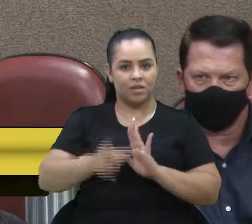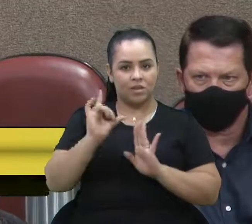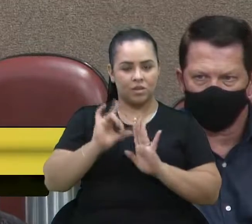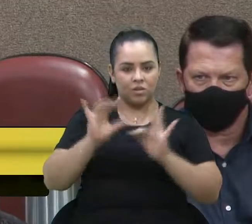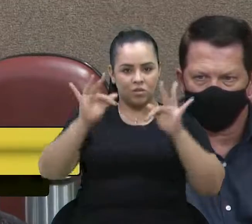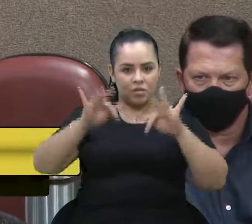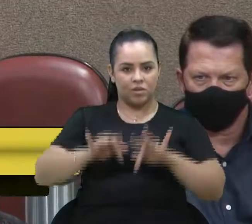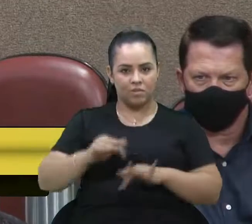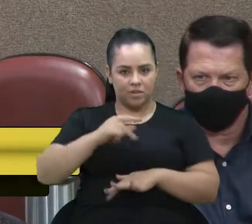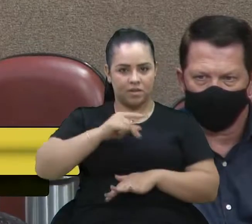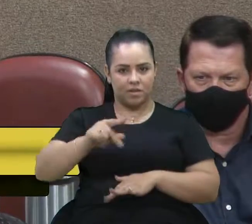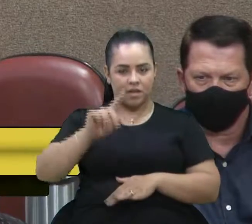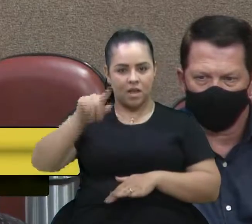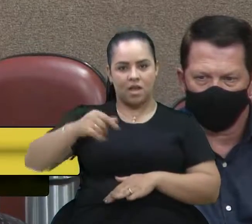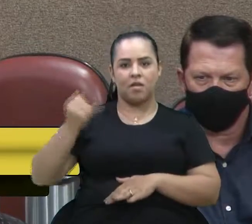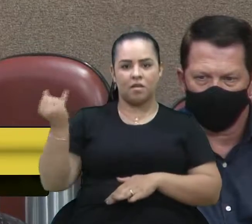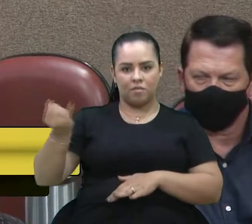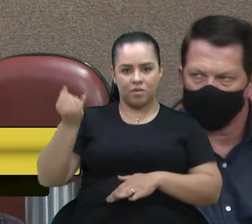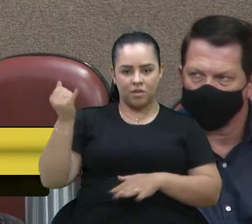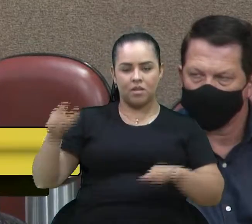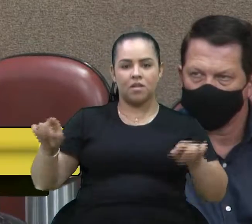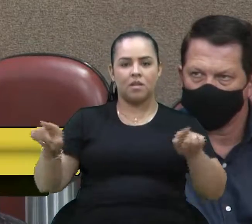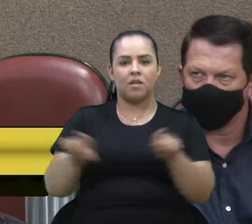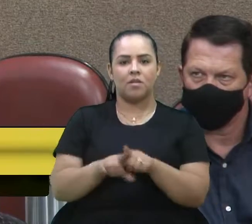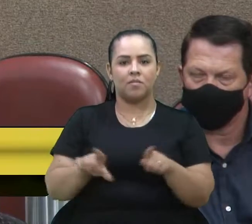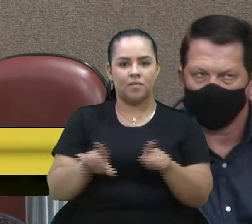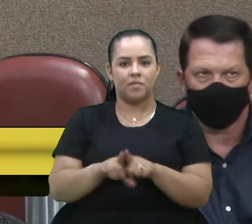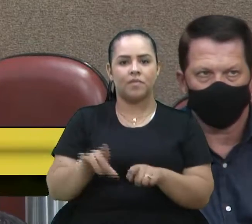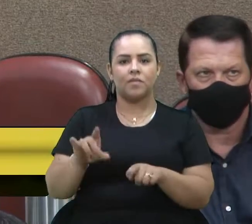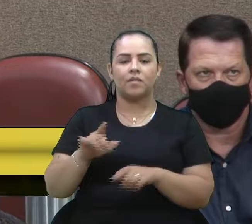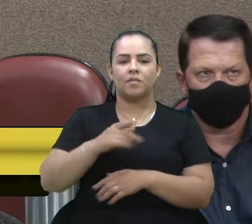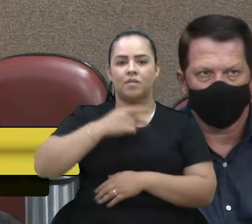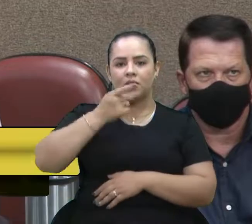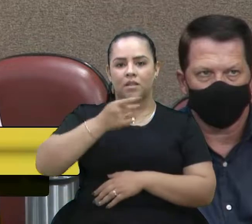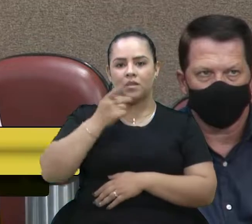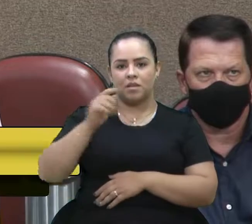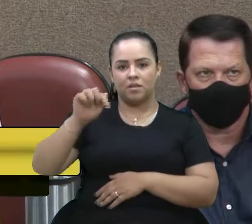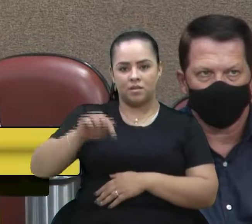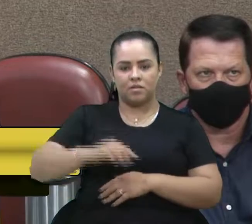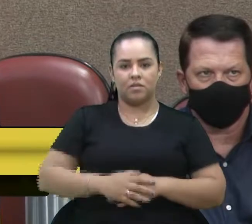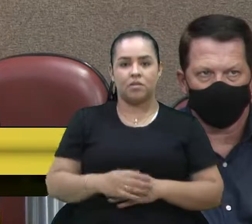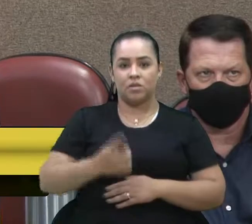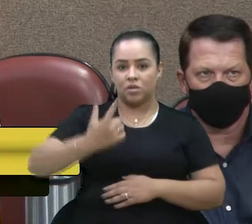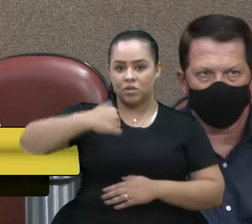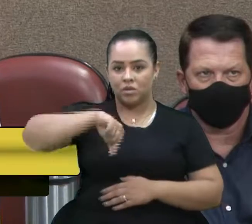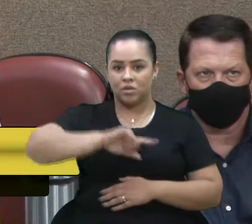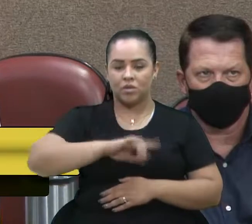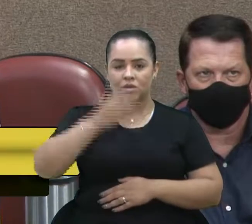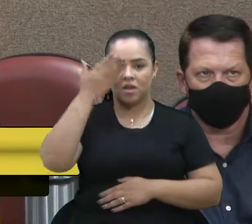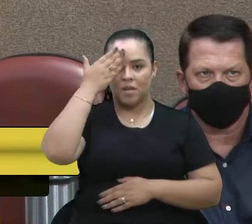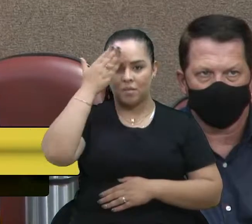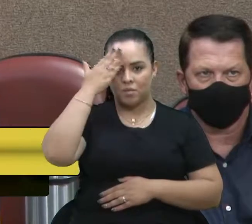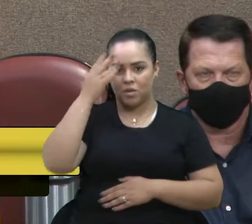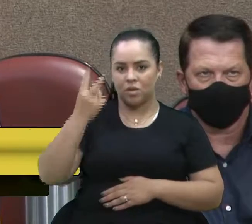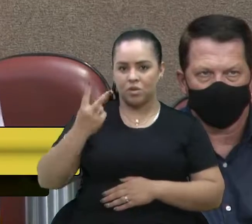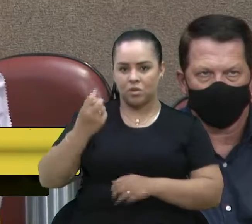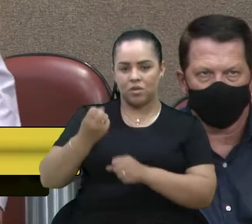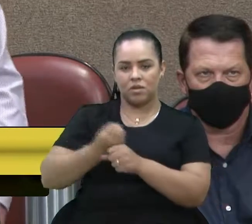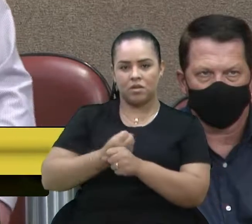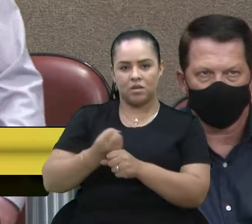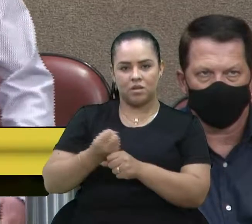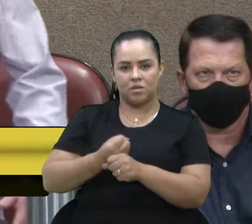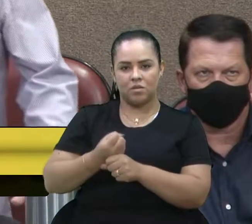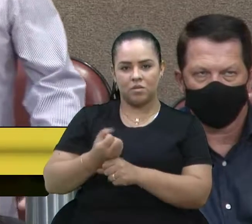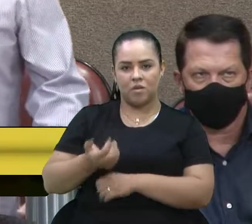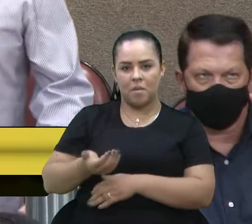presidente, é importante também aqui fazer uma colocação. A gente sabe que há dois anos, tanto na